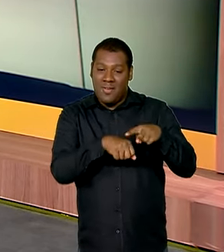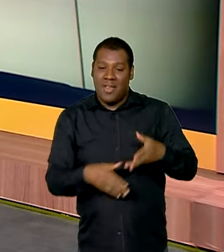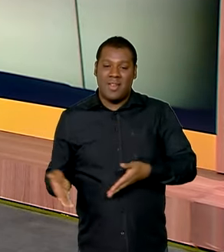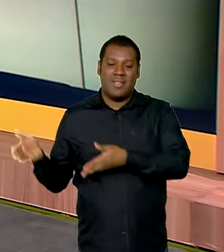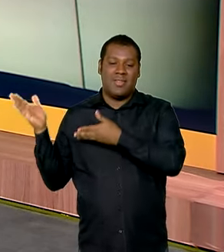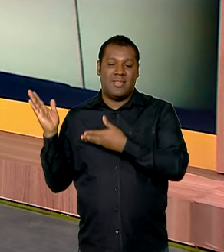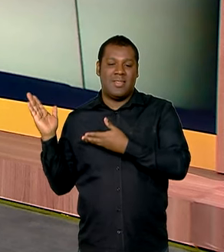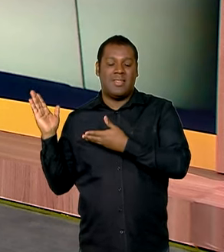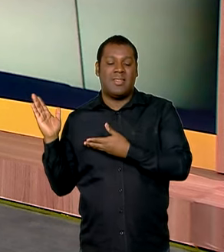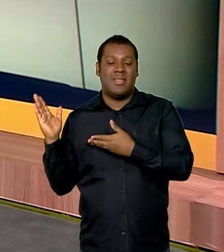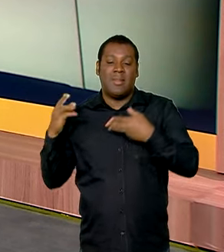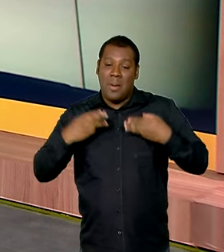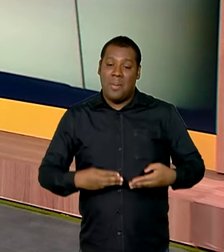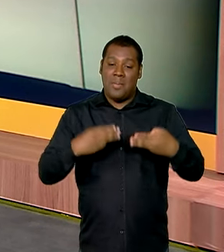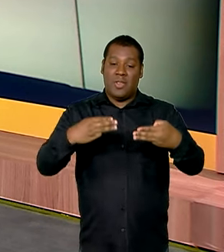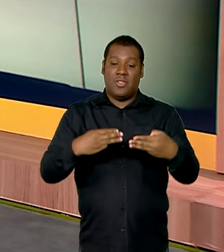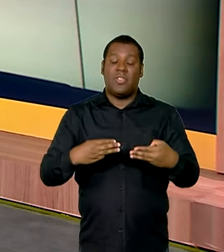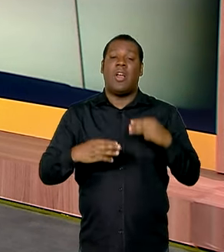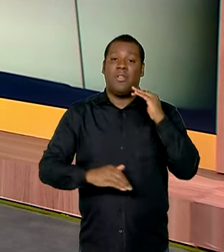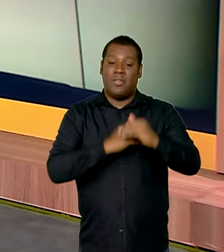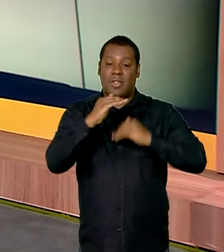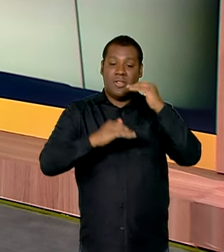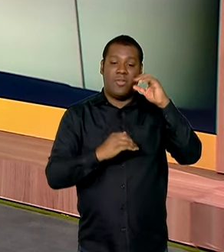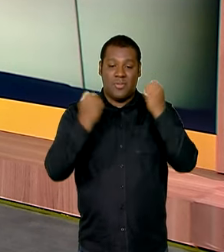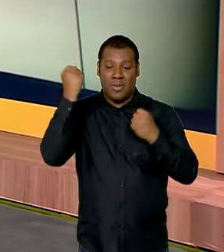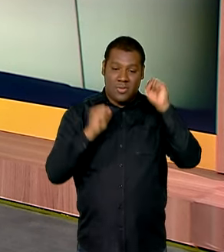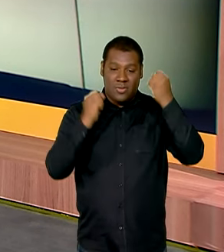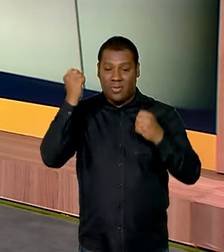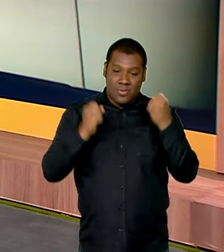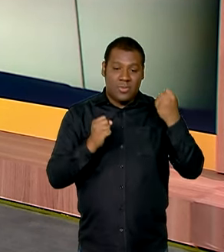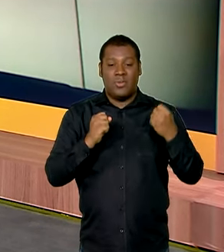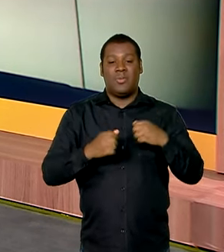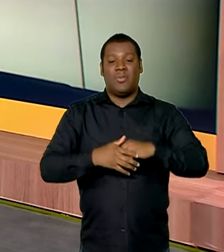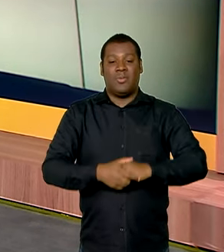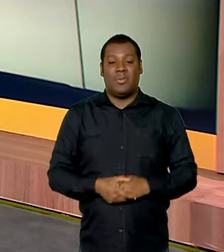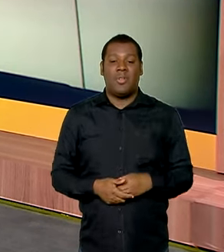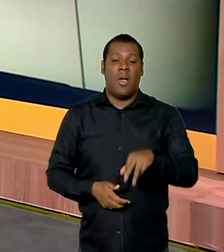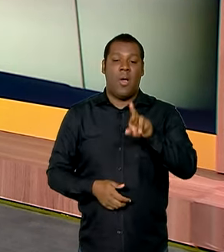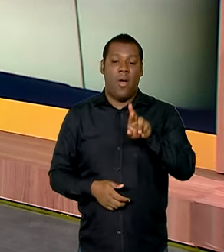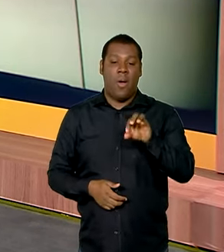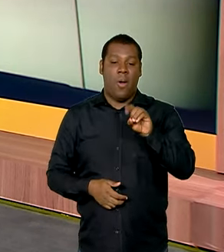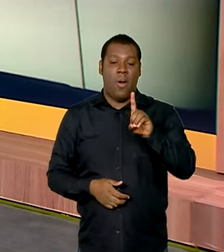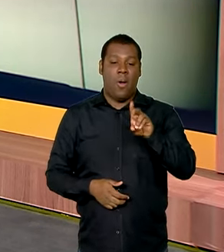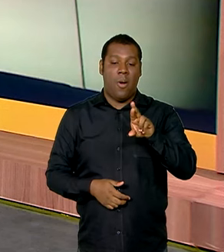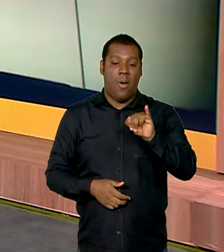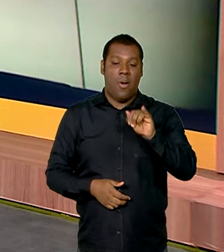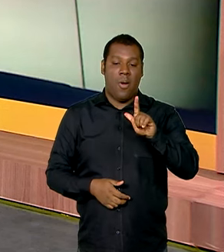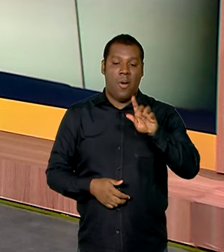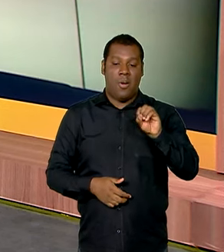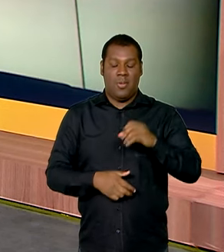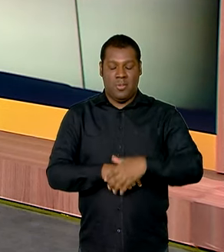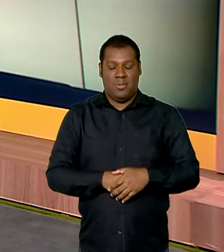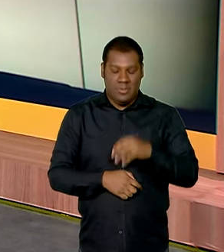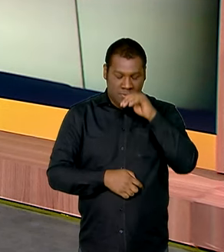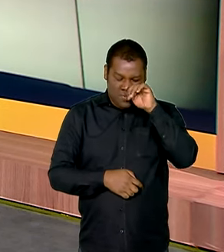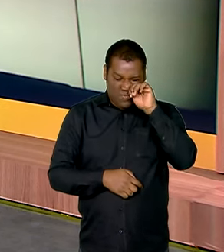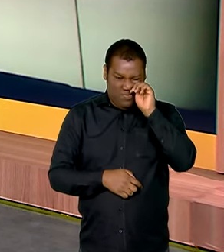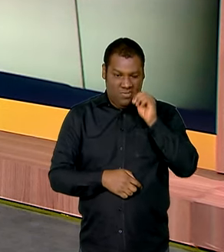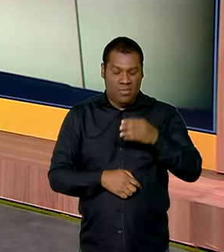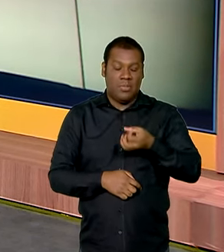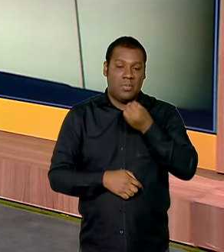Bioindústria do Ministério do Desenvolvimento, Indústria, Comércio e Serviços, Rodrigo Hollenberg. Bom dia, secretário.